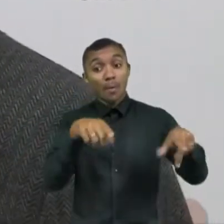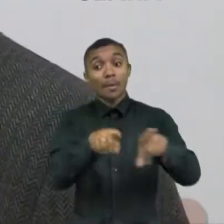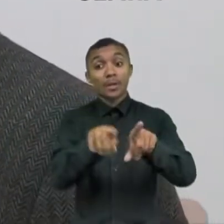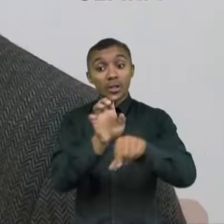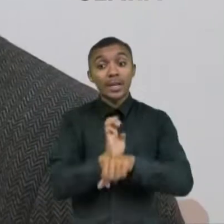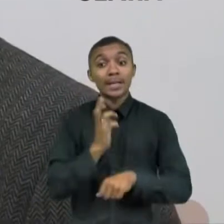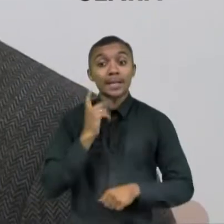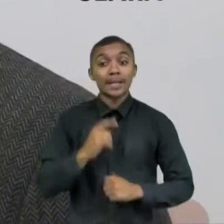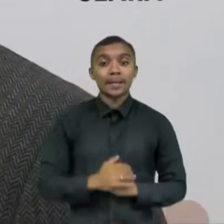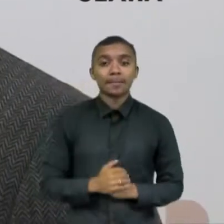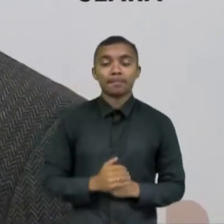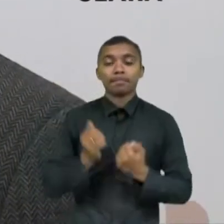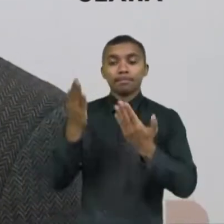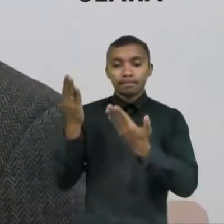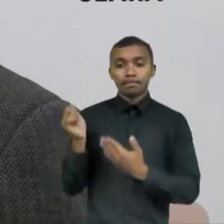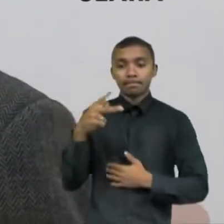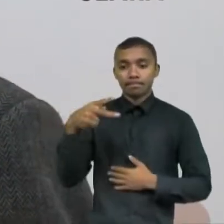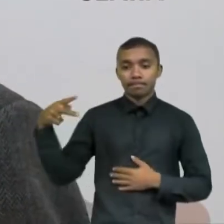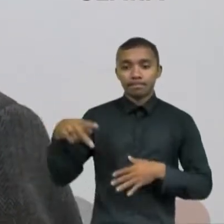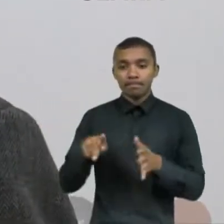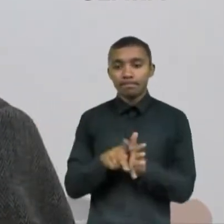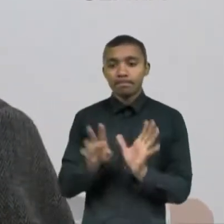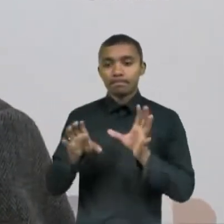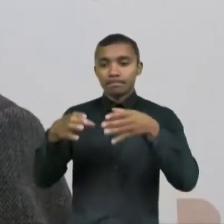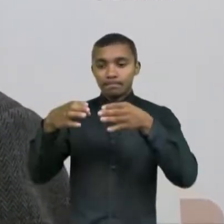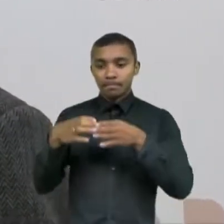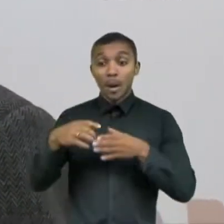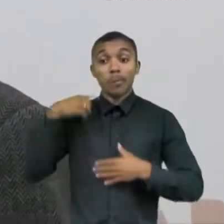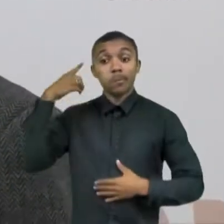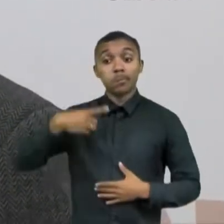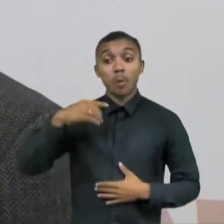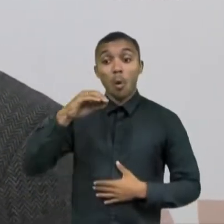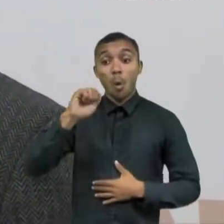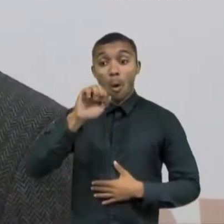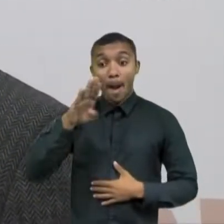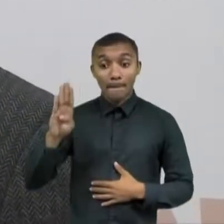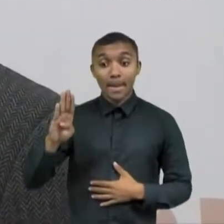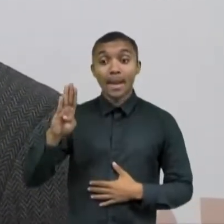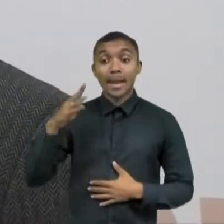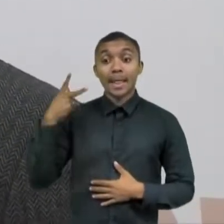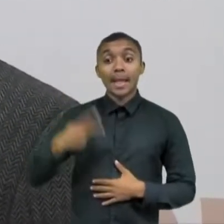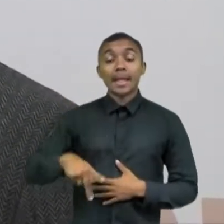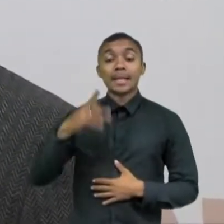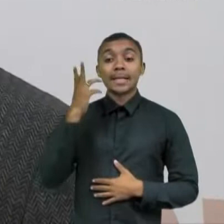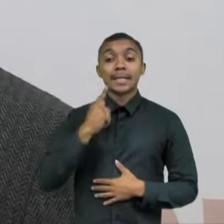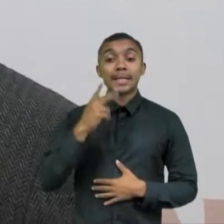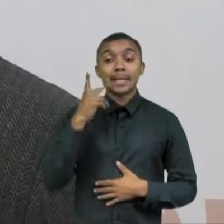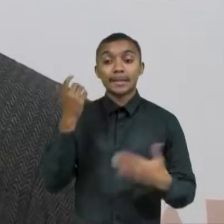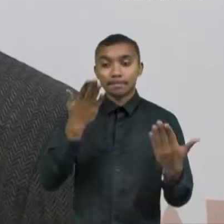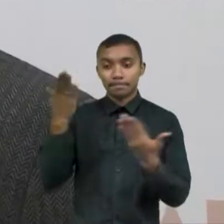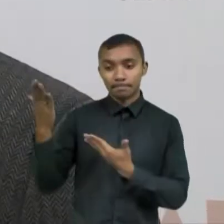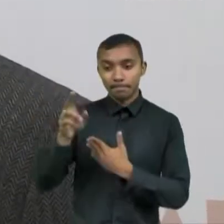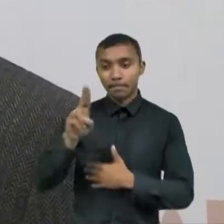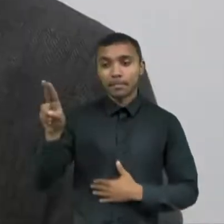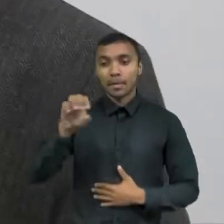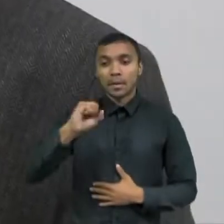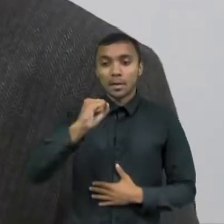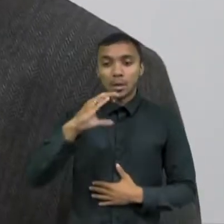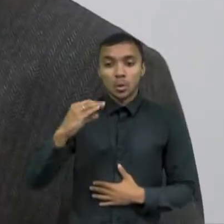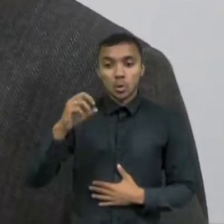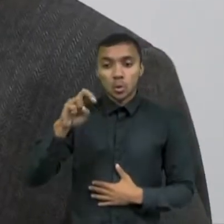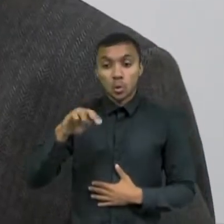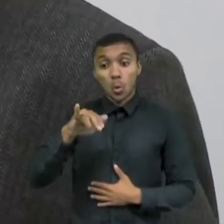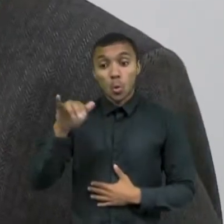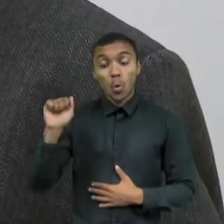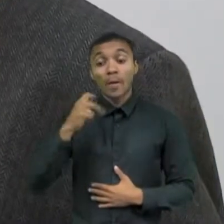de Educação e Cidadania da Ordem dos Advogados do Brasil-Sessão Ceará, Sônia Cavalcante, acredita que o